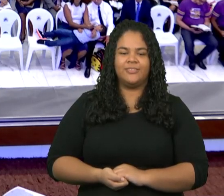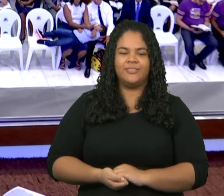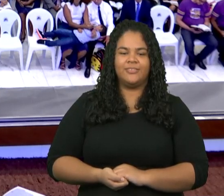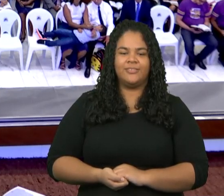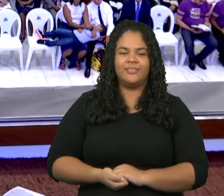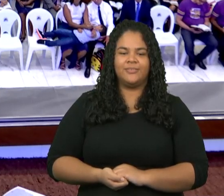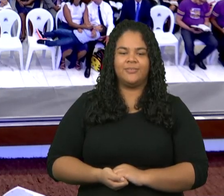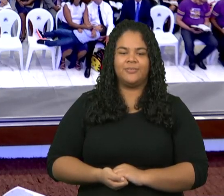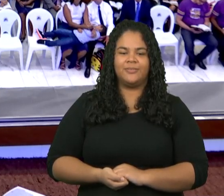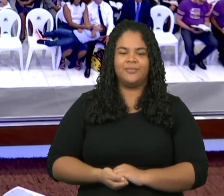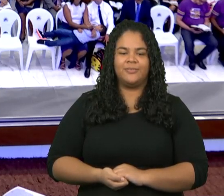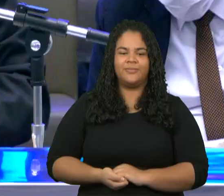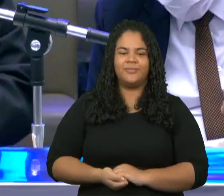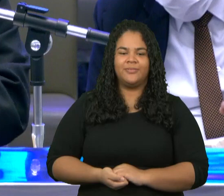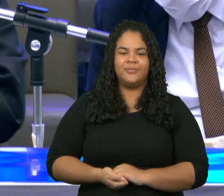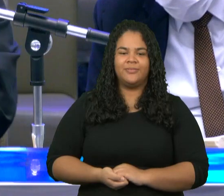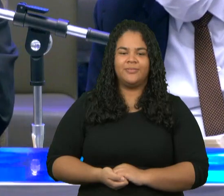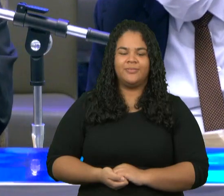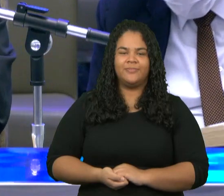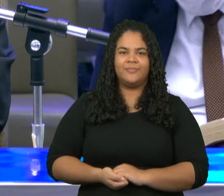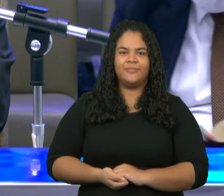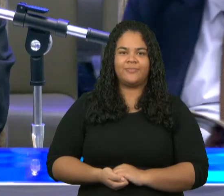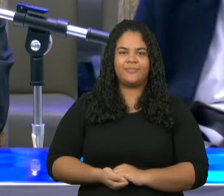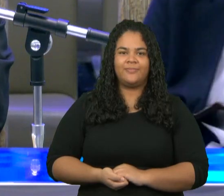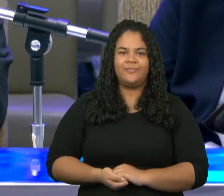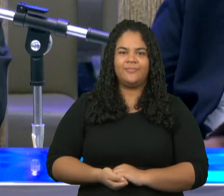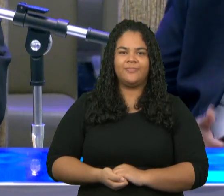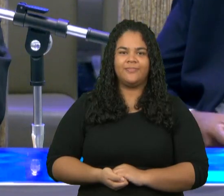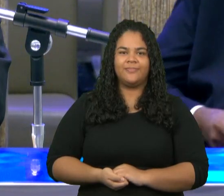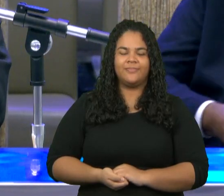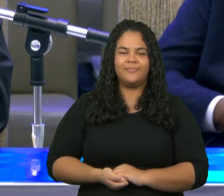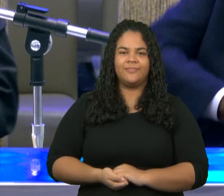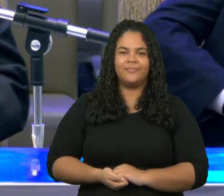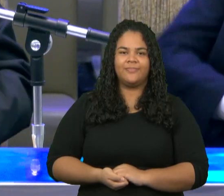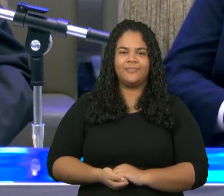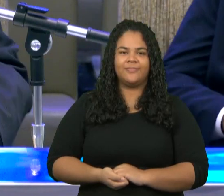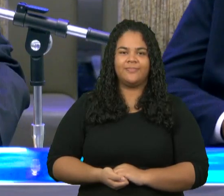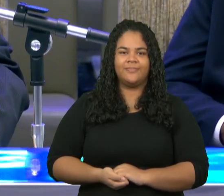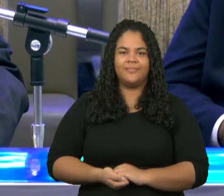Palavra do Senhor. Senhor capítulo 11 de Hebreus,